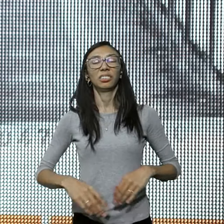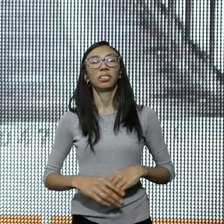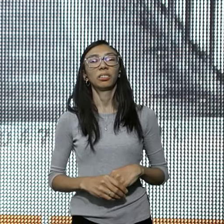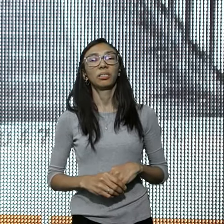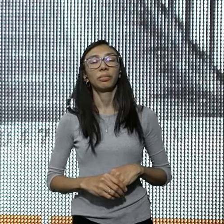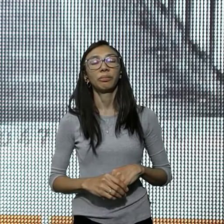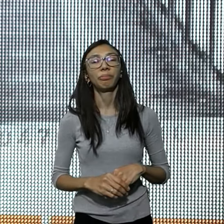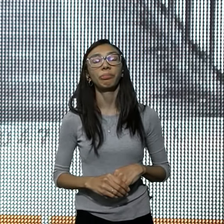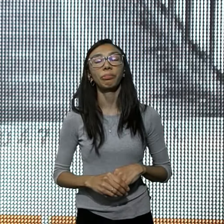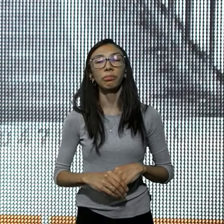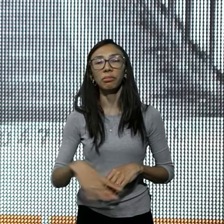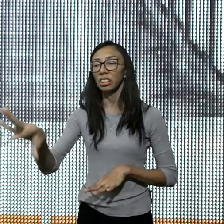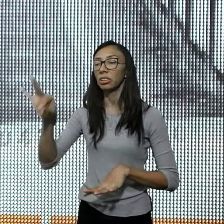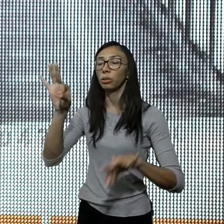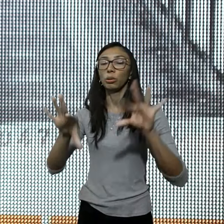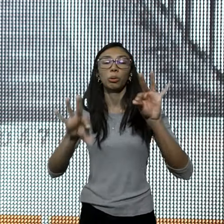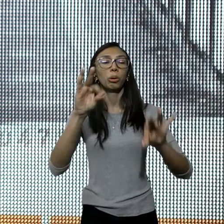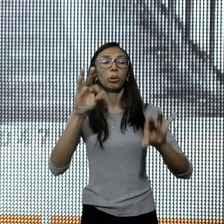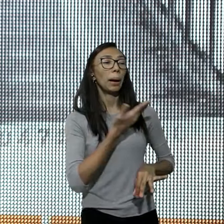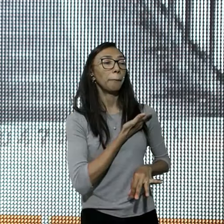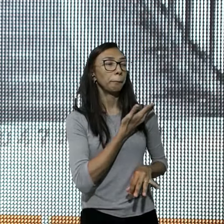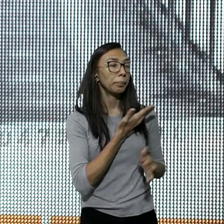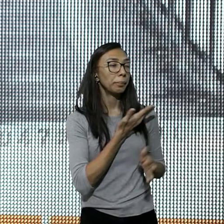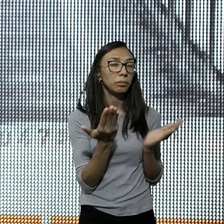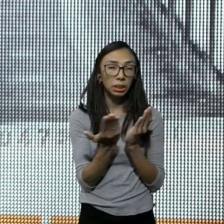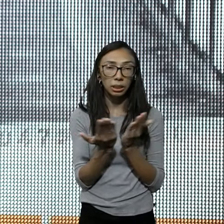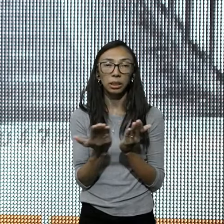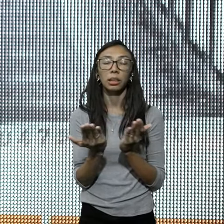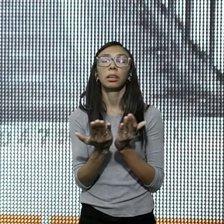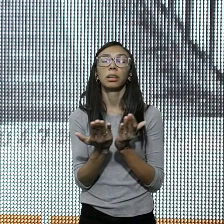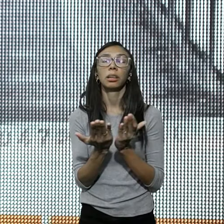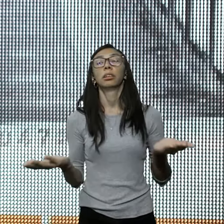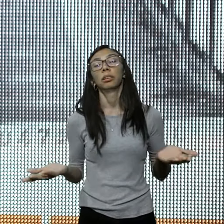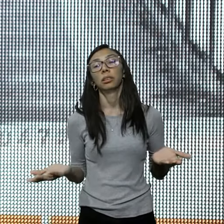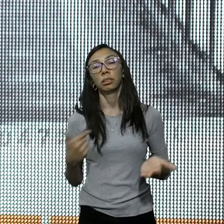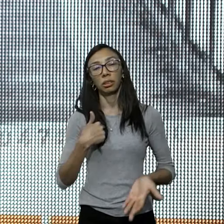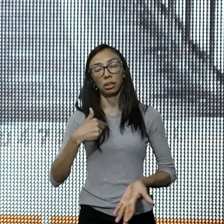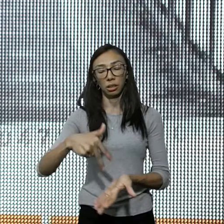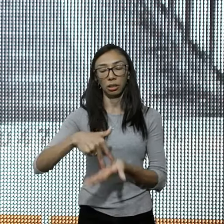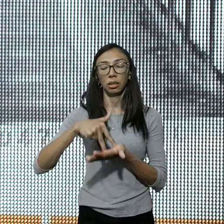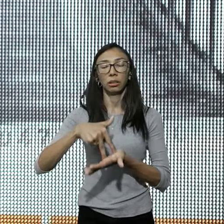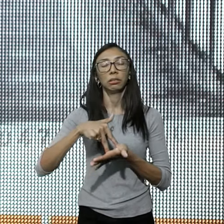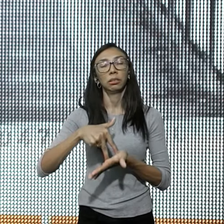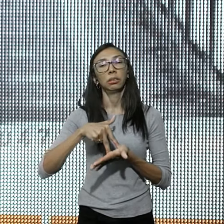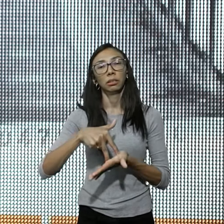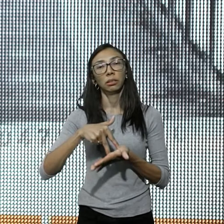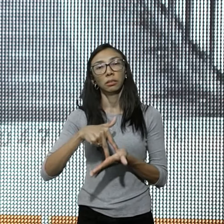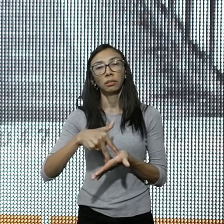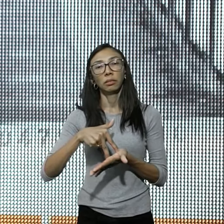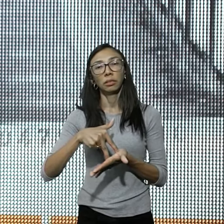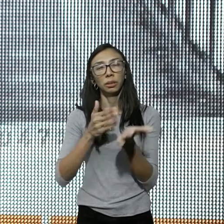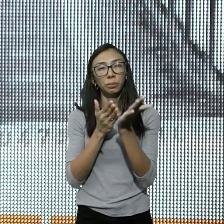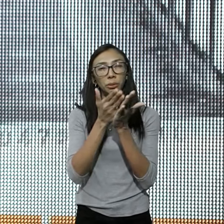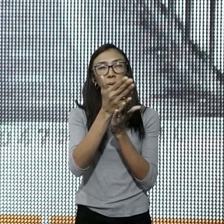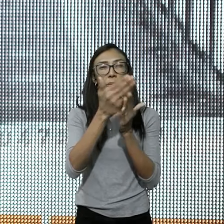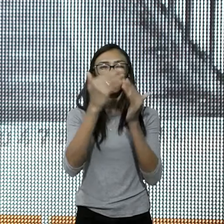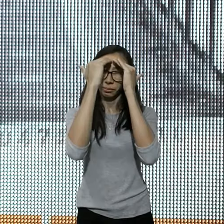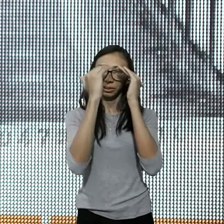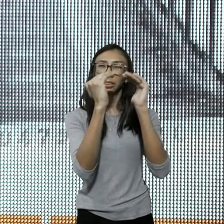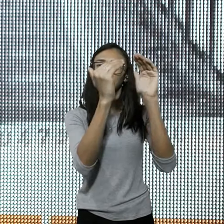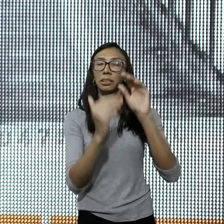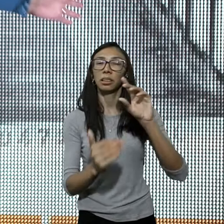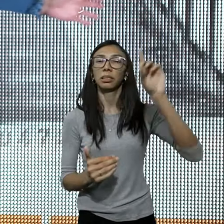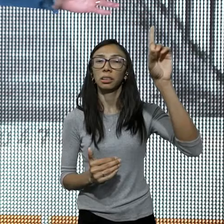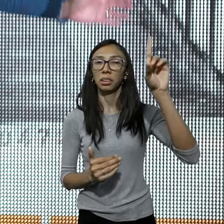selecione os meus amigos, ainda, que eu tenha, me posicionar, para fazer aquilo, que é correto, mesmo